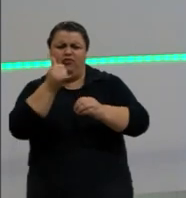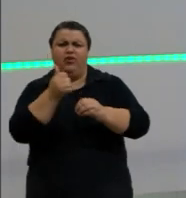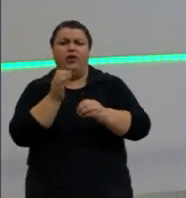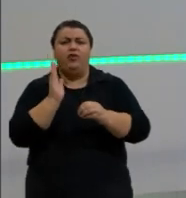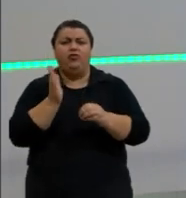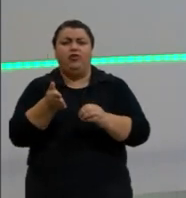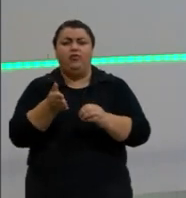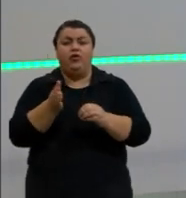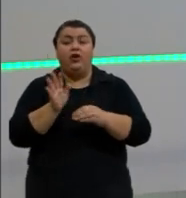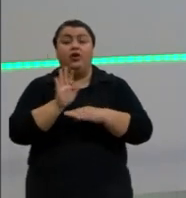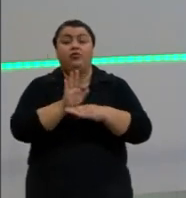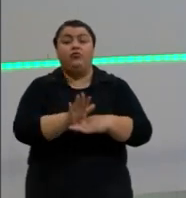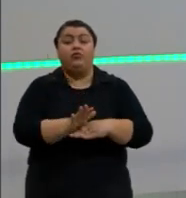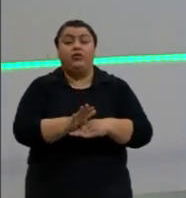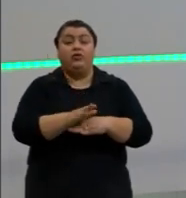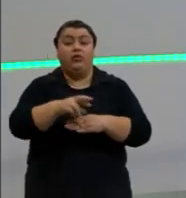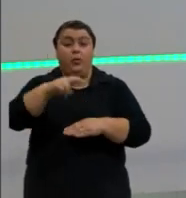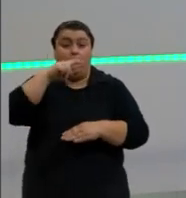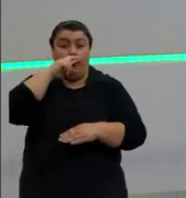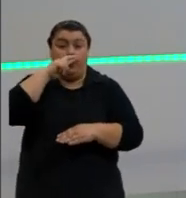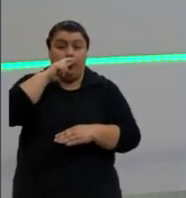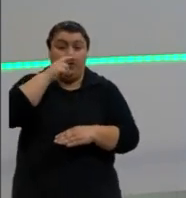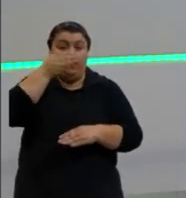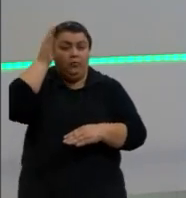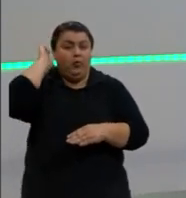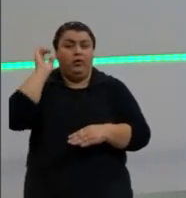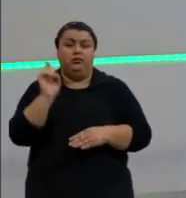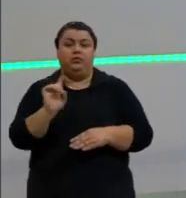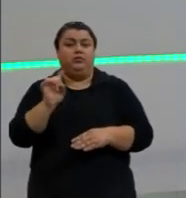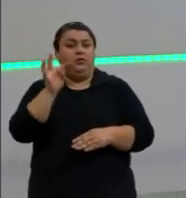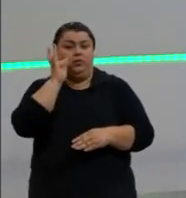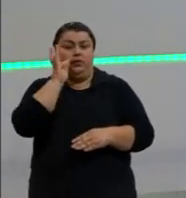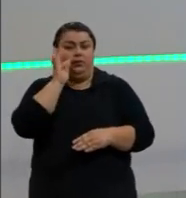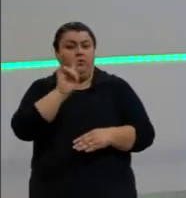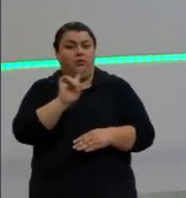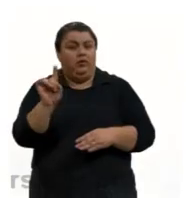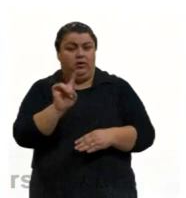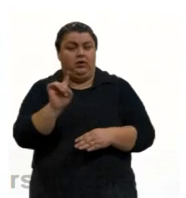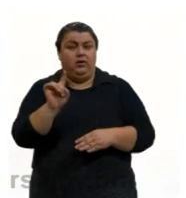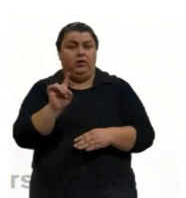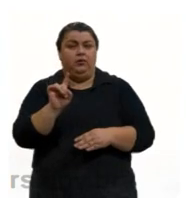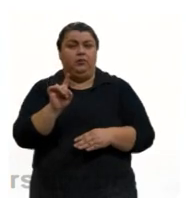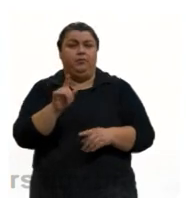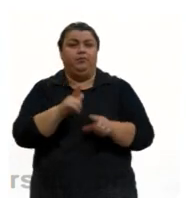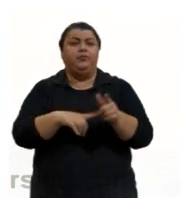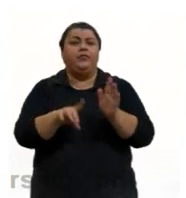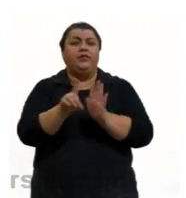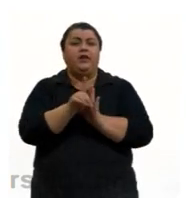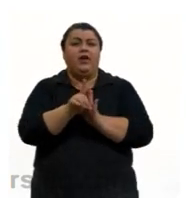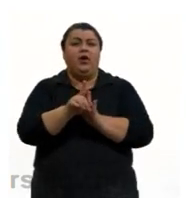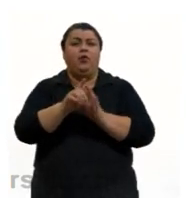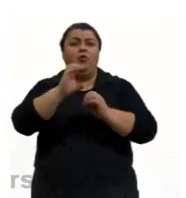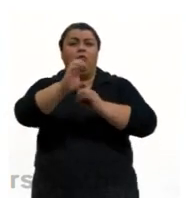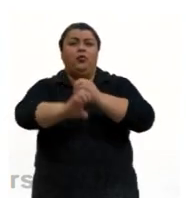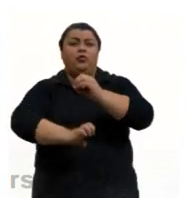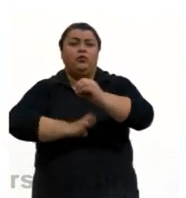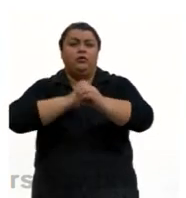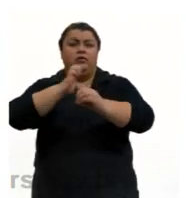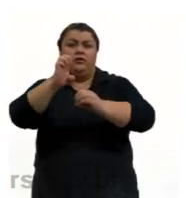contribuição de Rutherford e Born, né, Então, não é de Thomson, veio antes, então não é de Thomson. D. Os elétrons